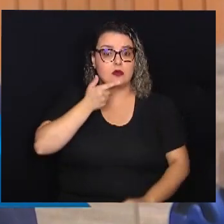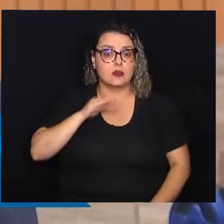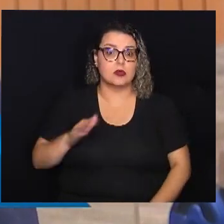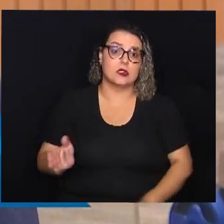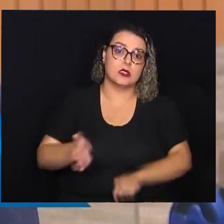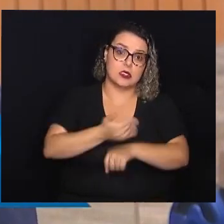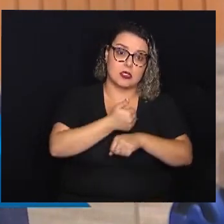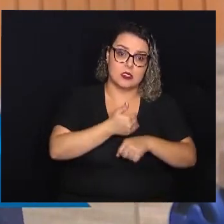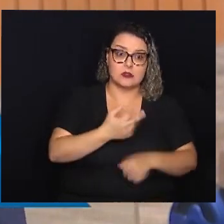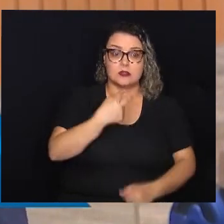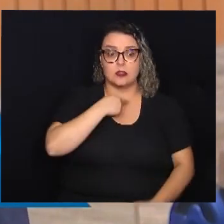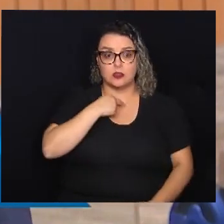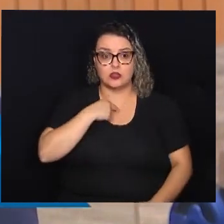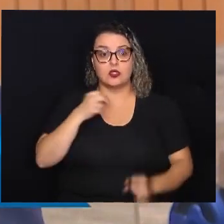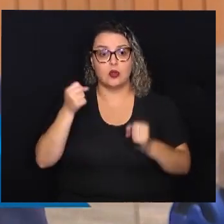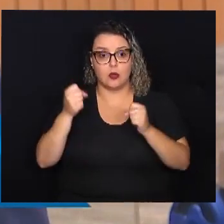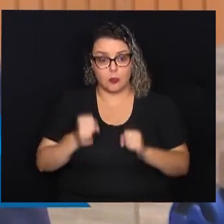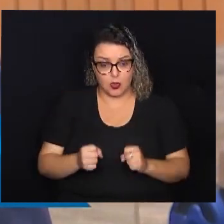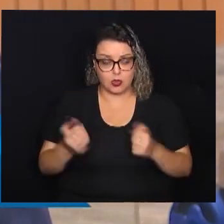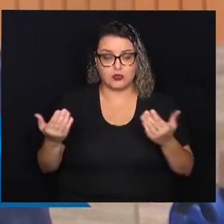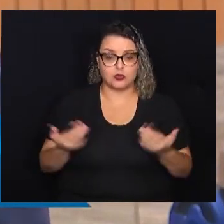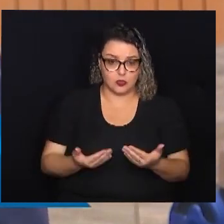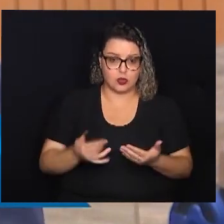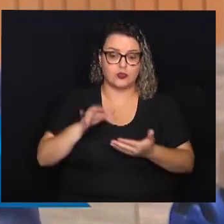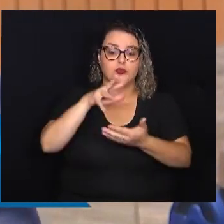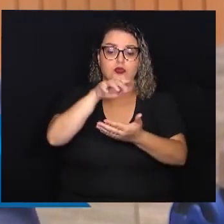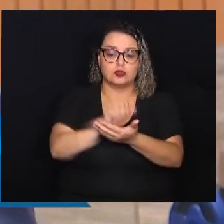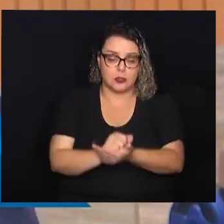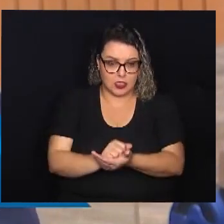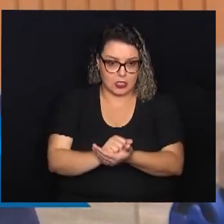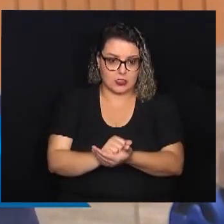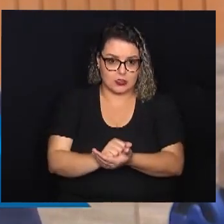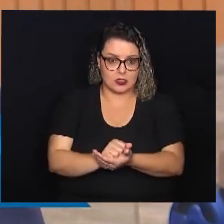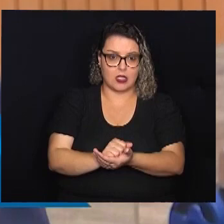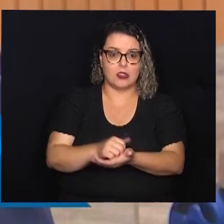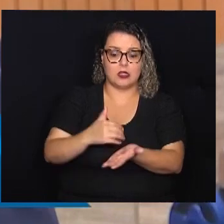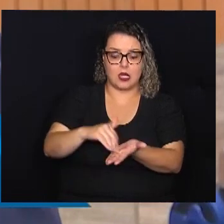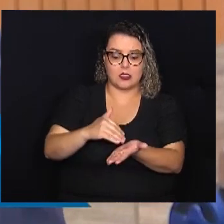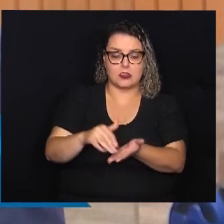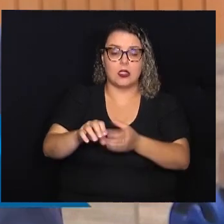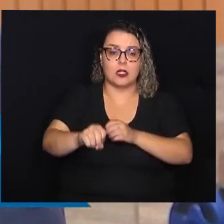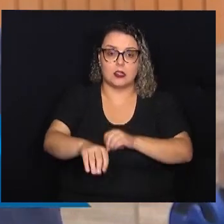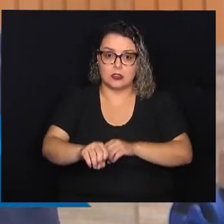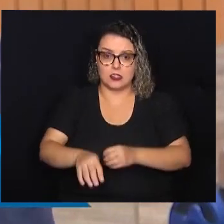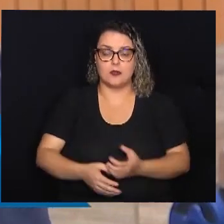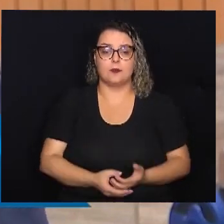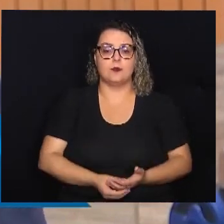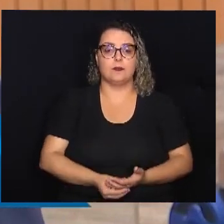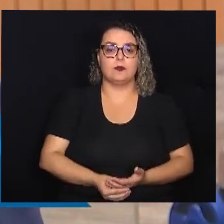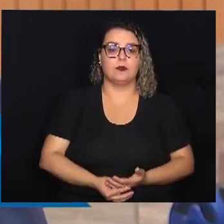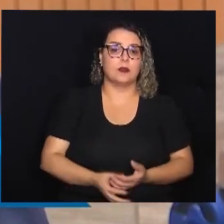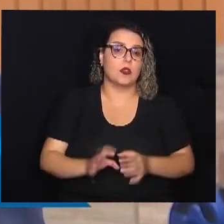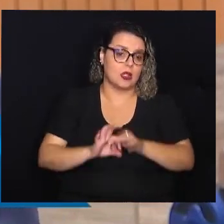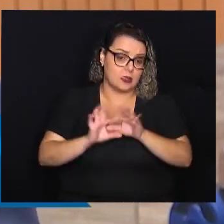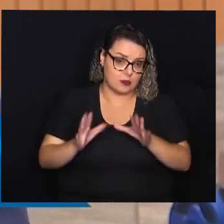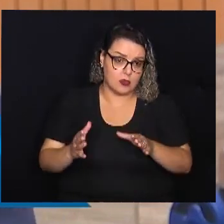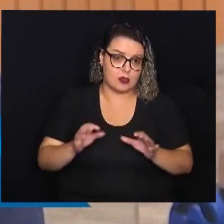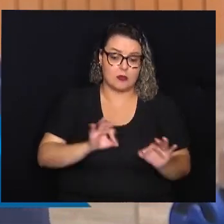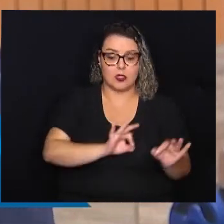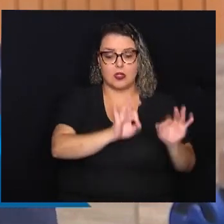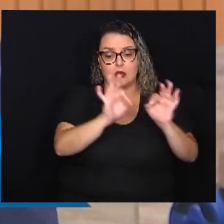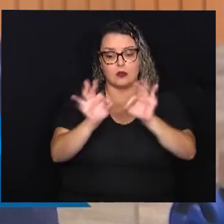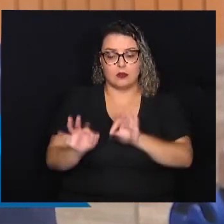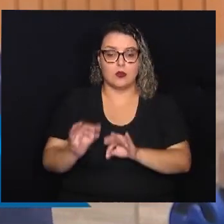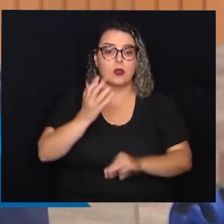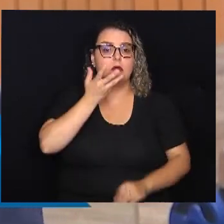a criança na escola, que antes era impedido, hoje ele pode preencher um cadastro na Secretaria de Educação e assim ele